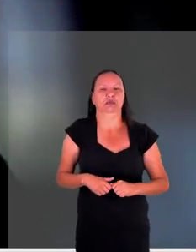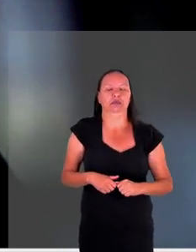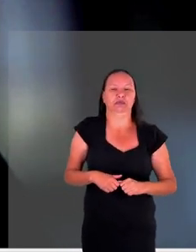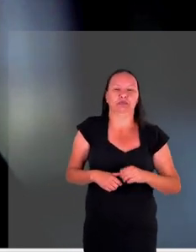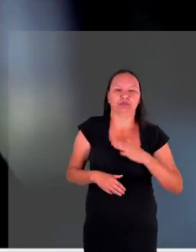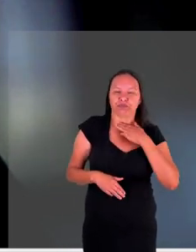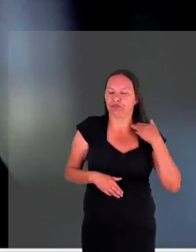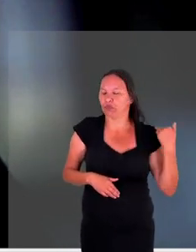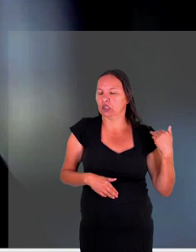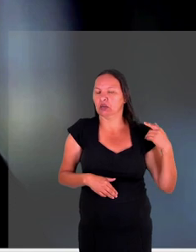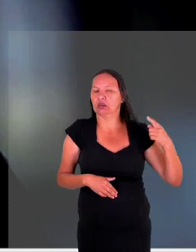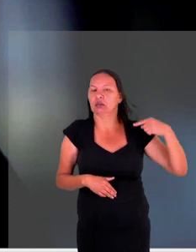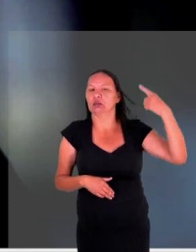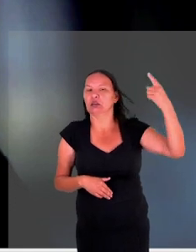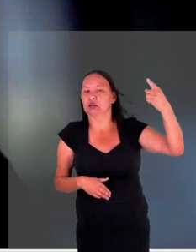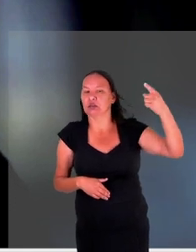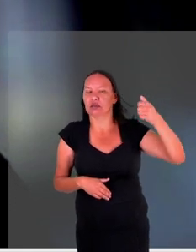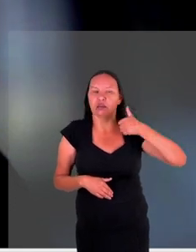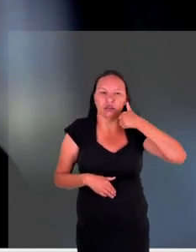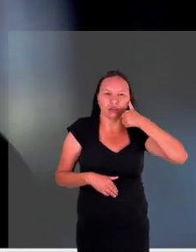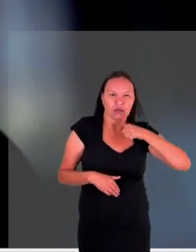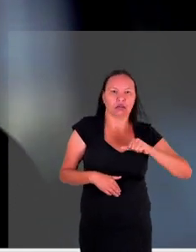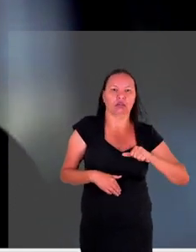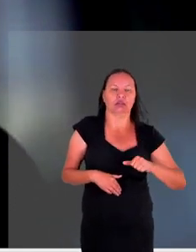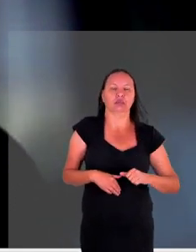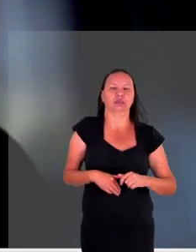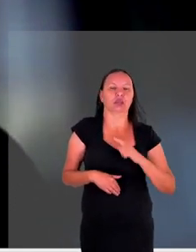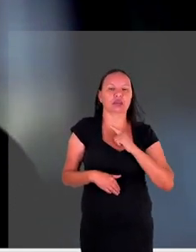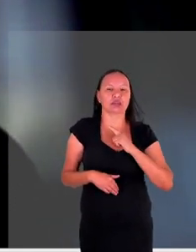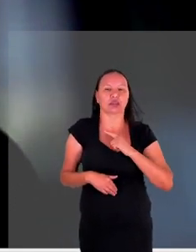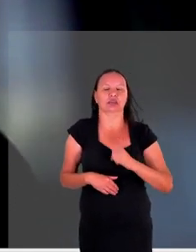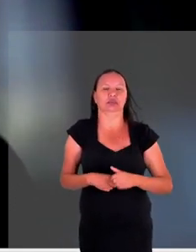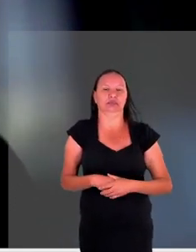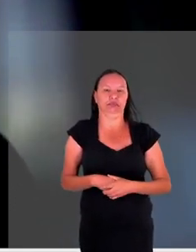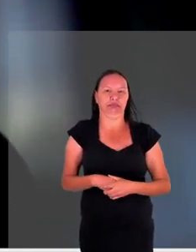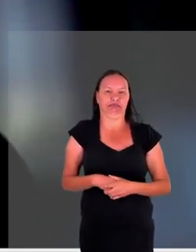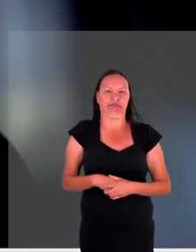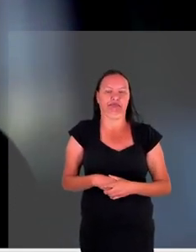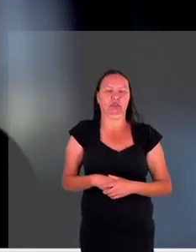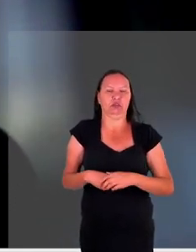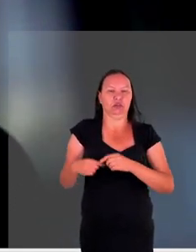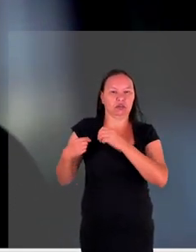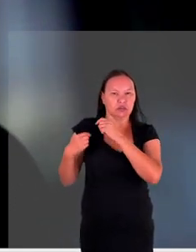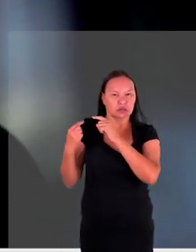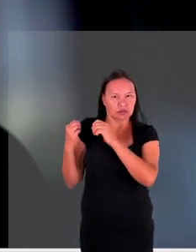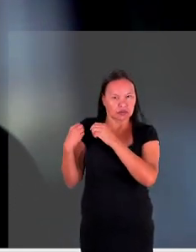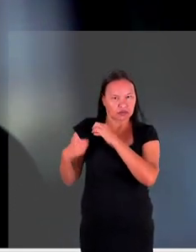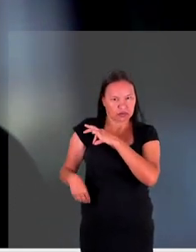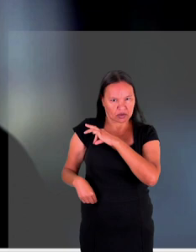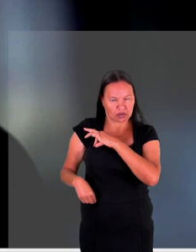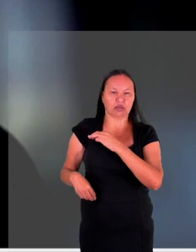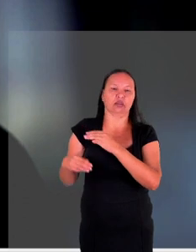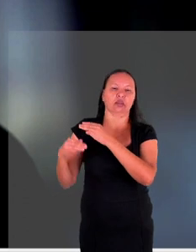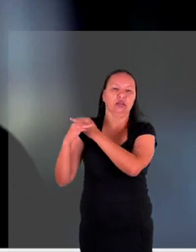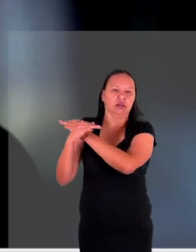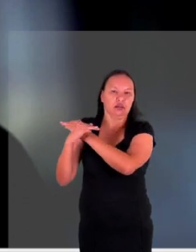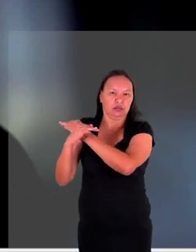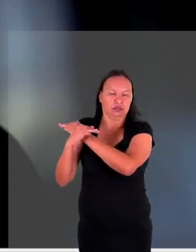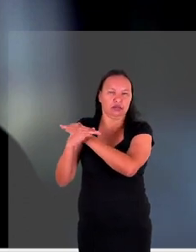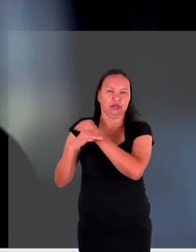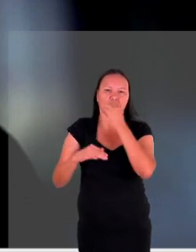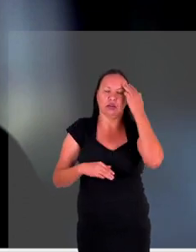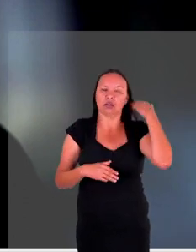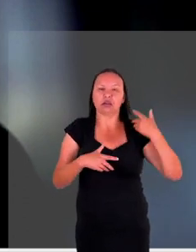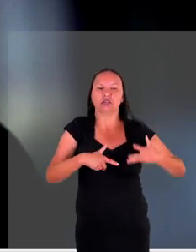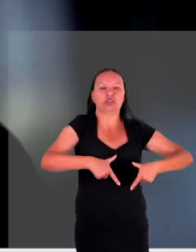morrendo lá na frente eu vi que alguém perguntou se as mulheres né estão se alistando tem muitas mulheres cada vez mais também atuando no